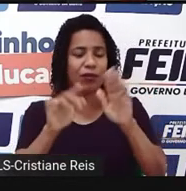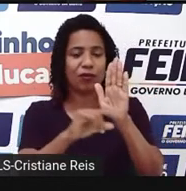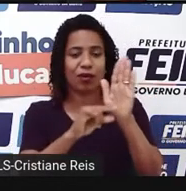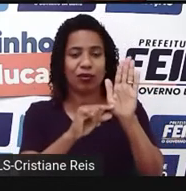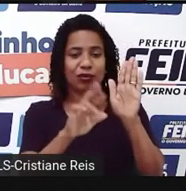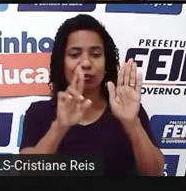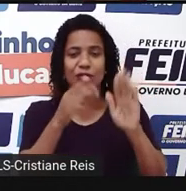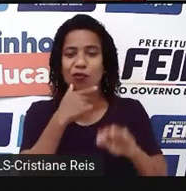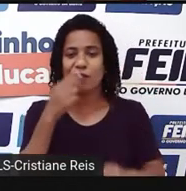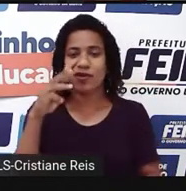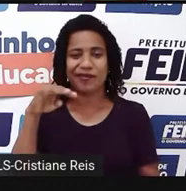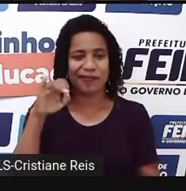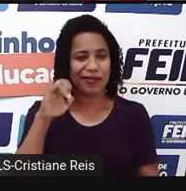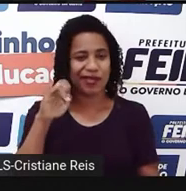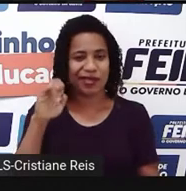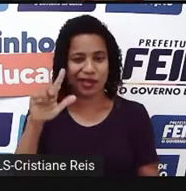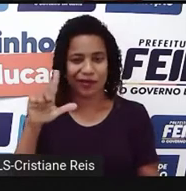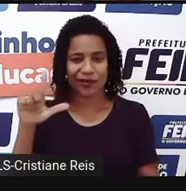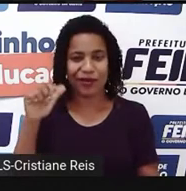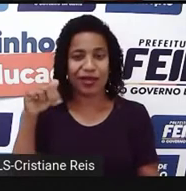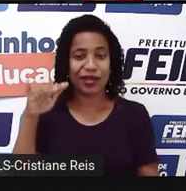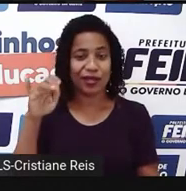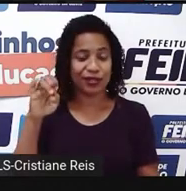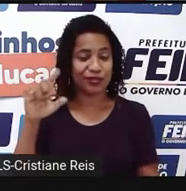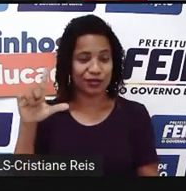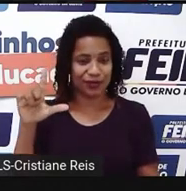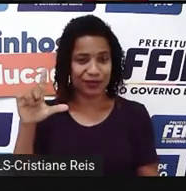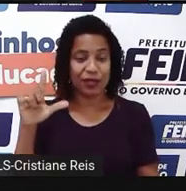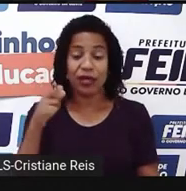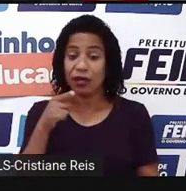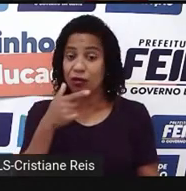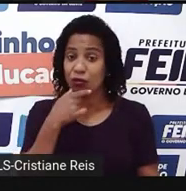Michael. E ele diz,